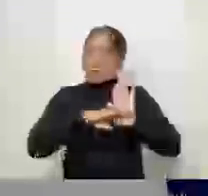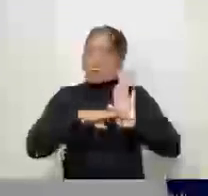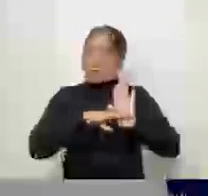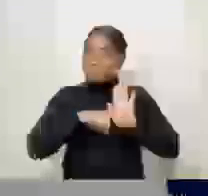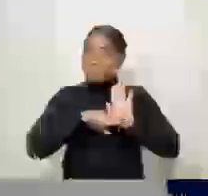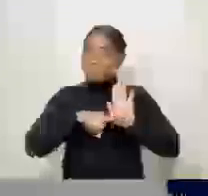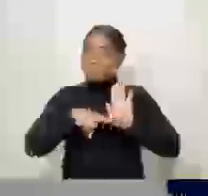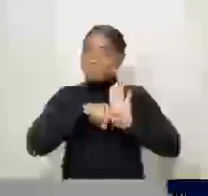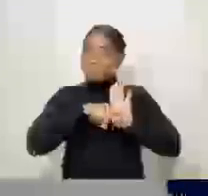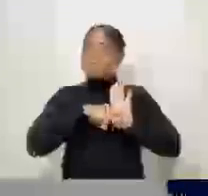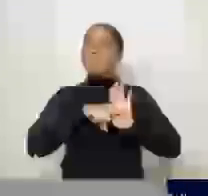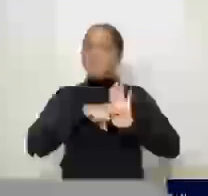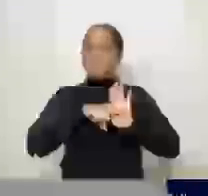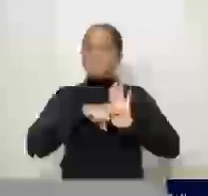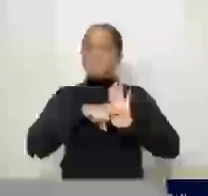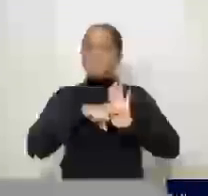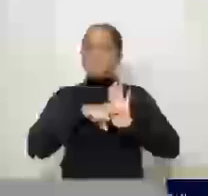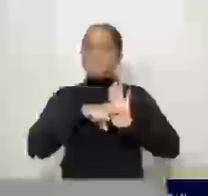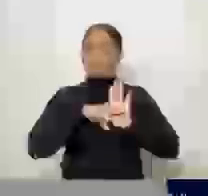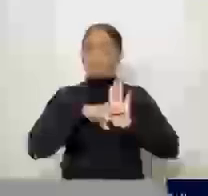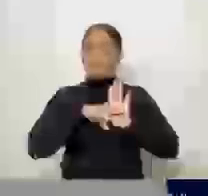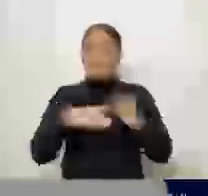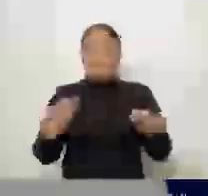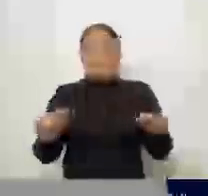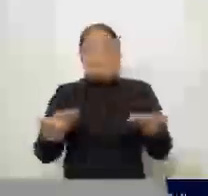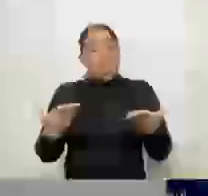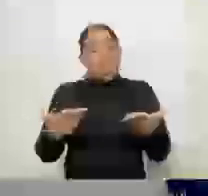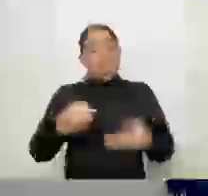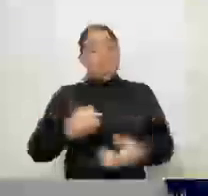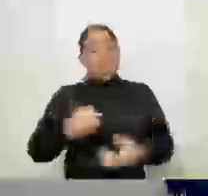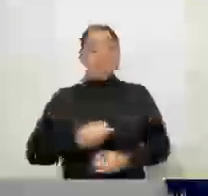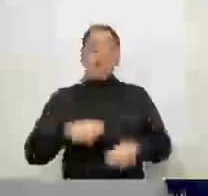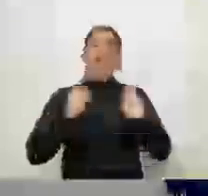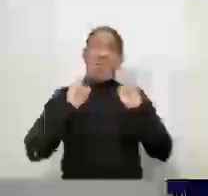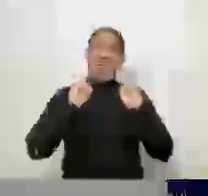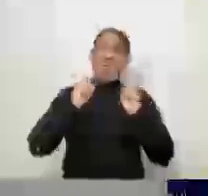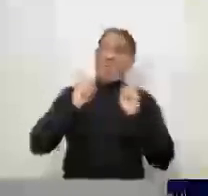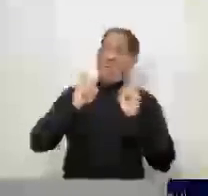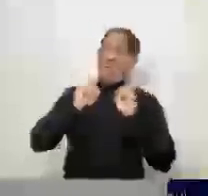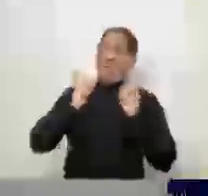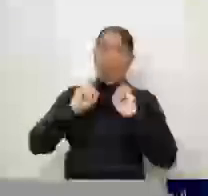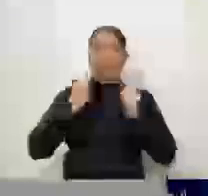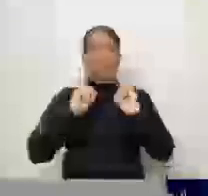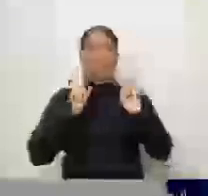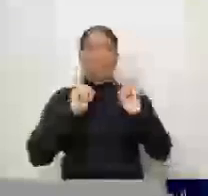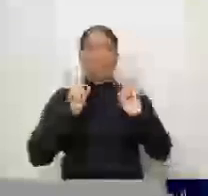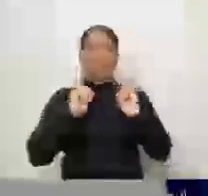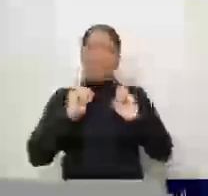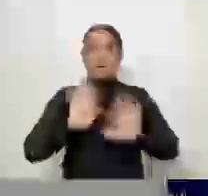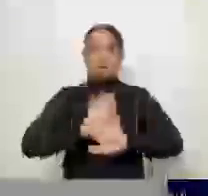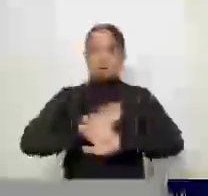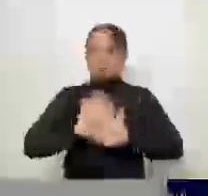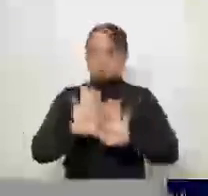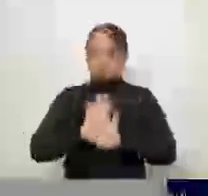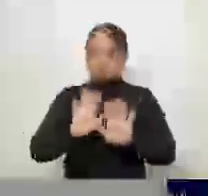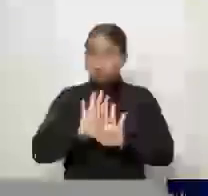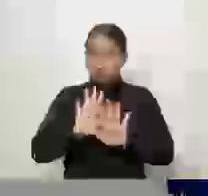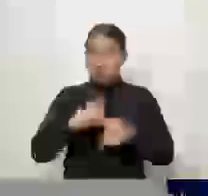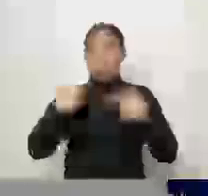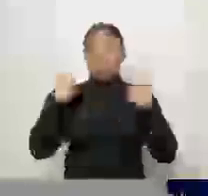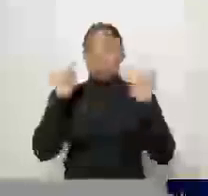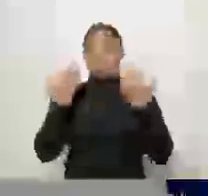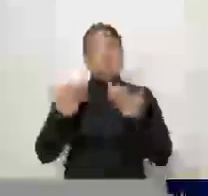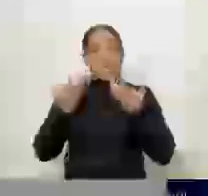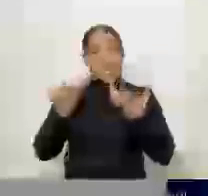de ficar reclamando muito e jogando pedra, eu gosto de tentar buscar uma solução para amenizar o dano.